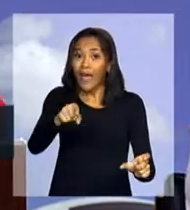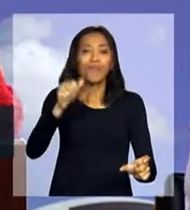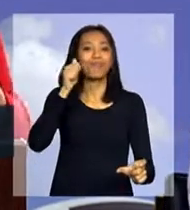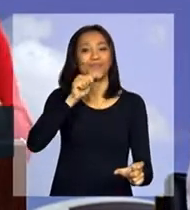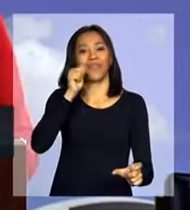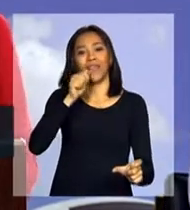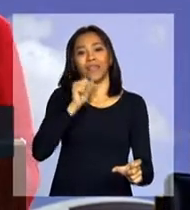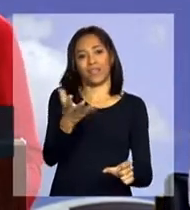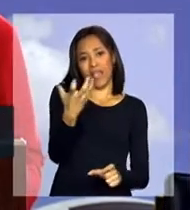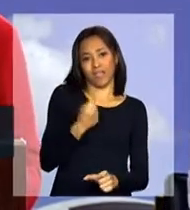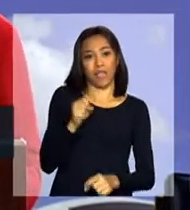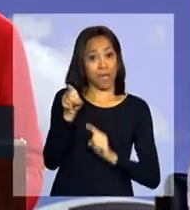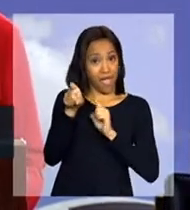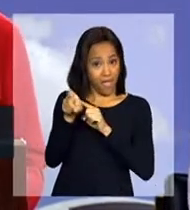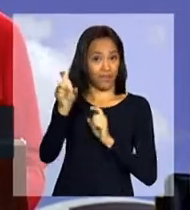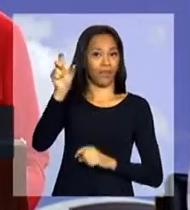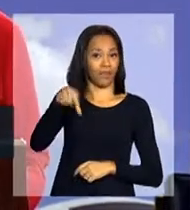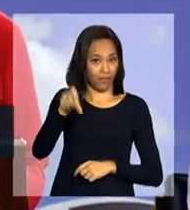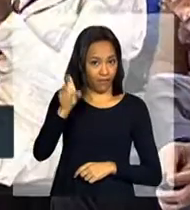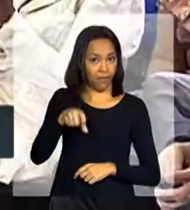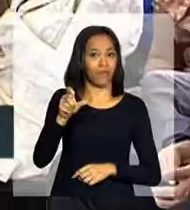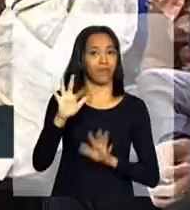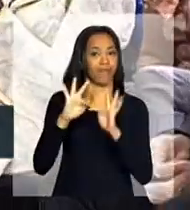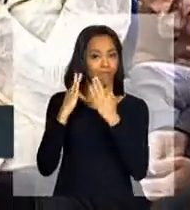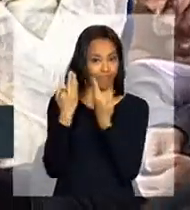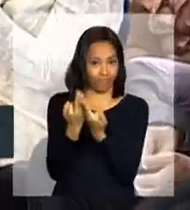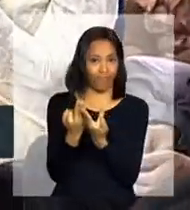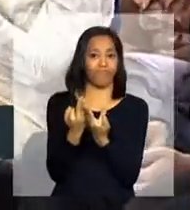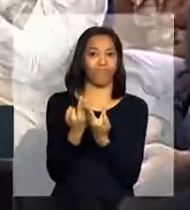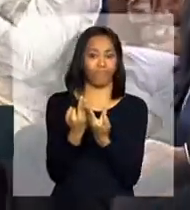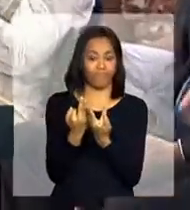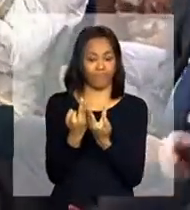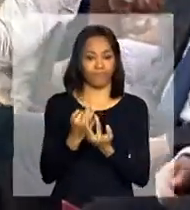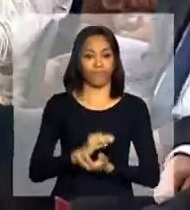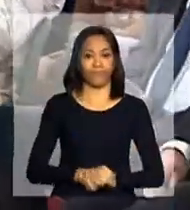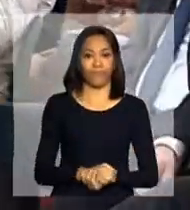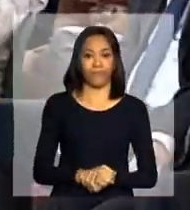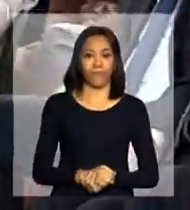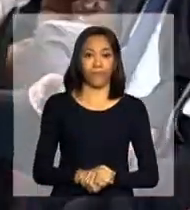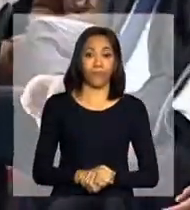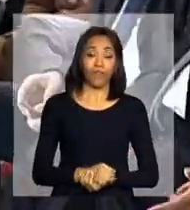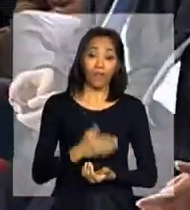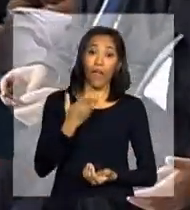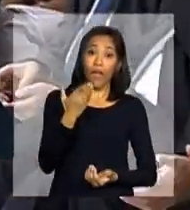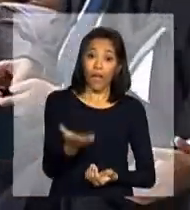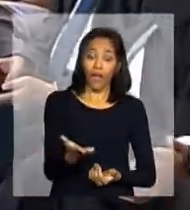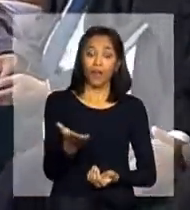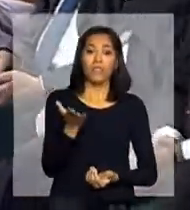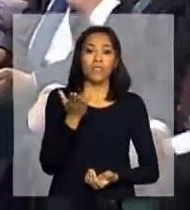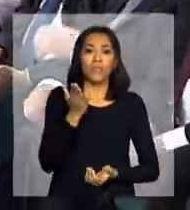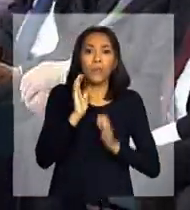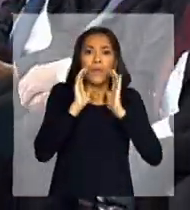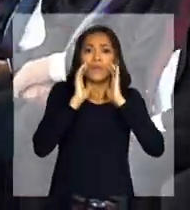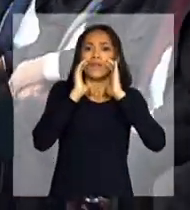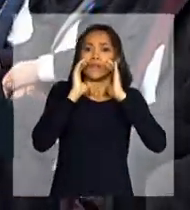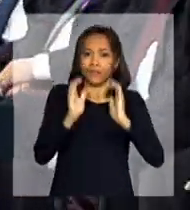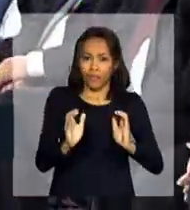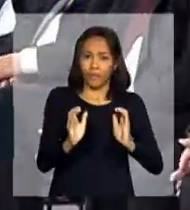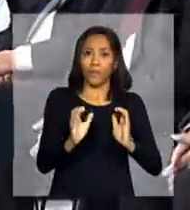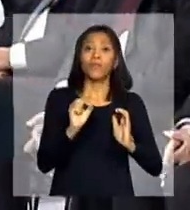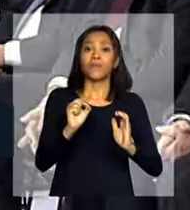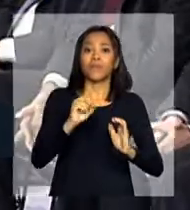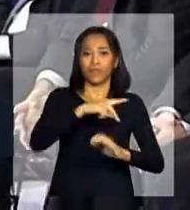É o reconhecimento do país